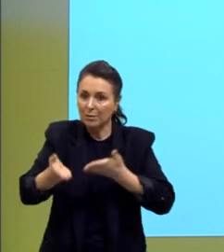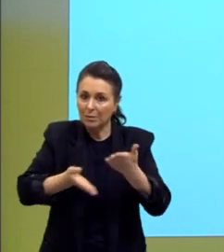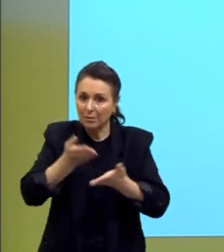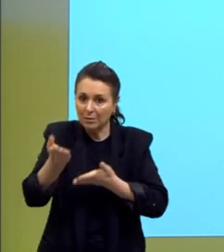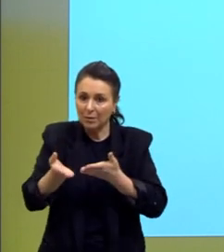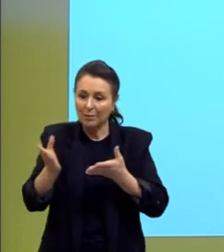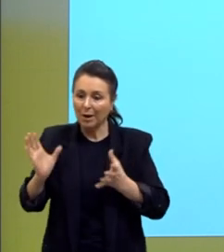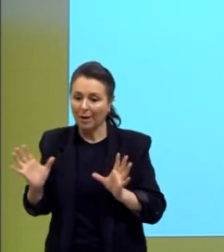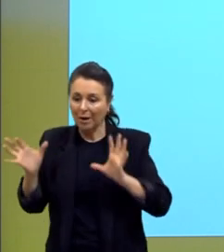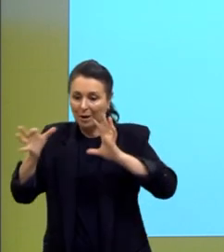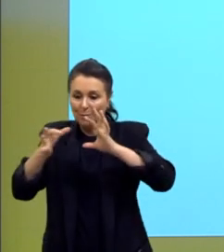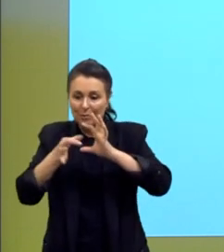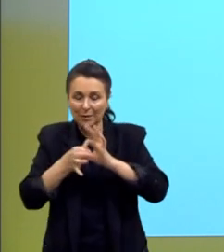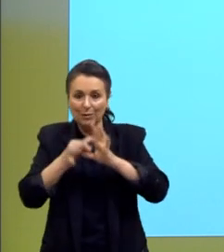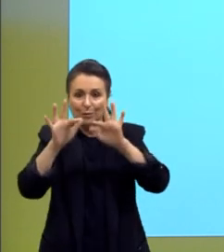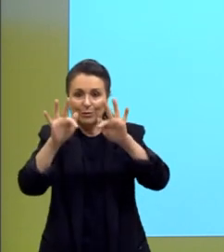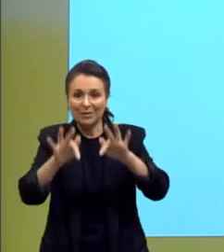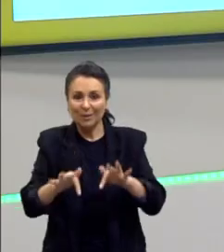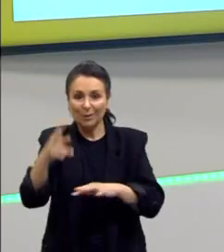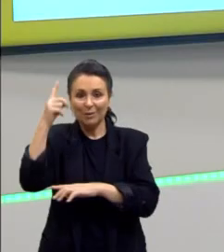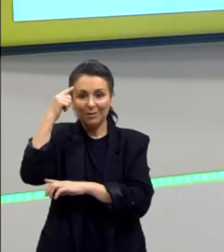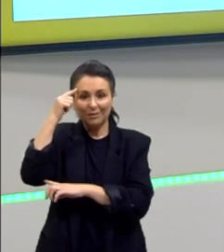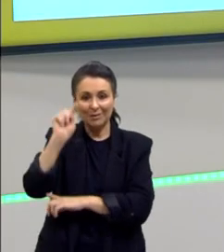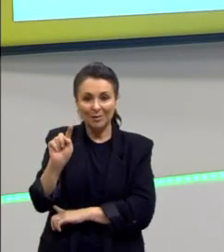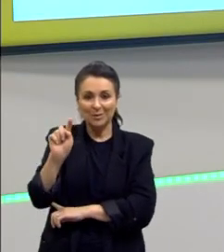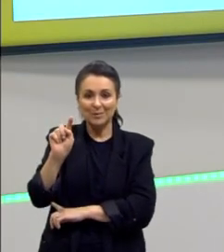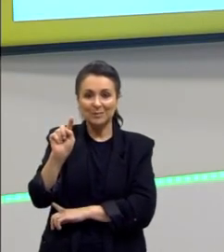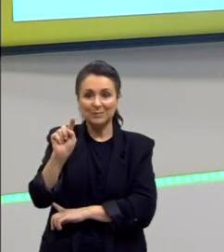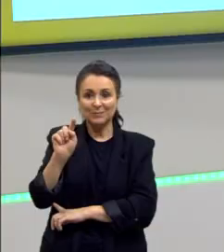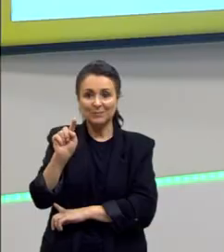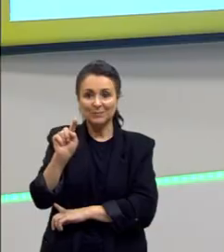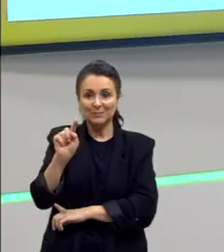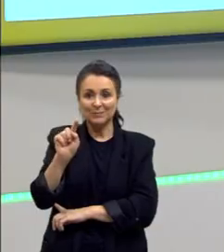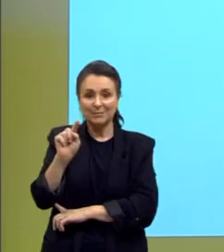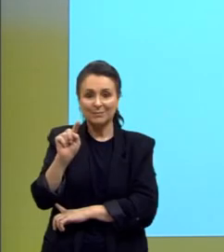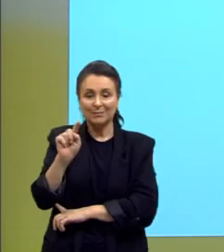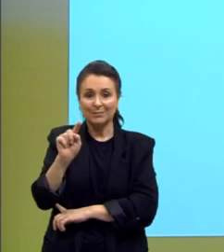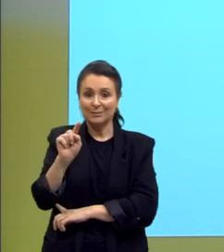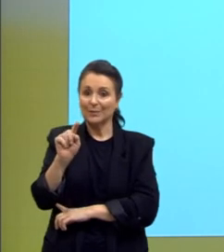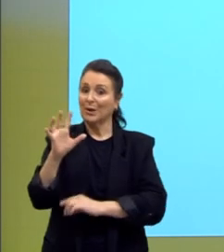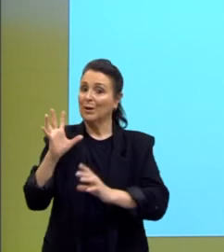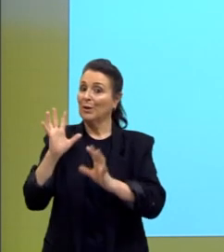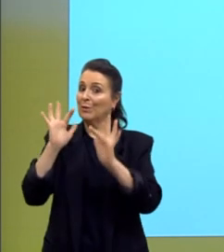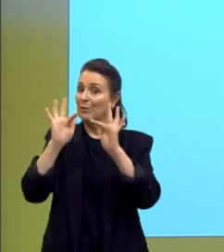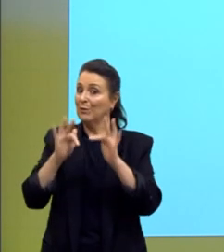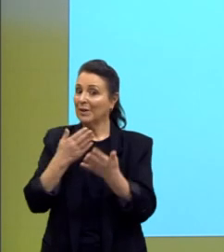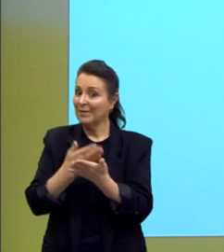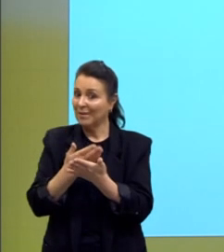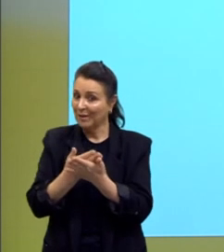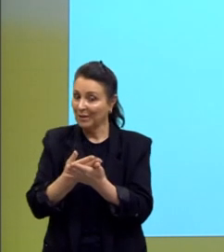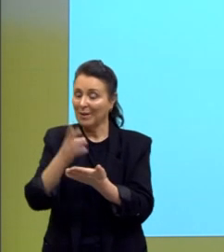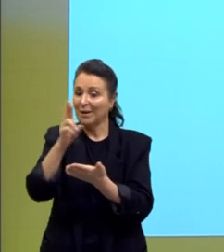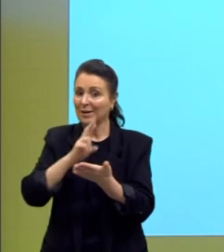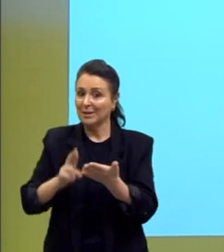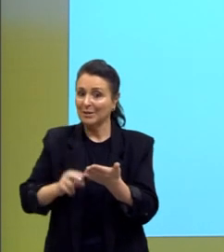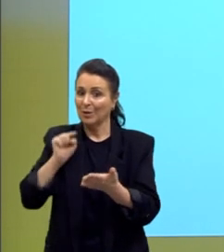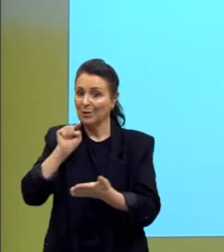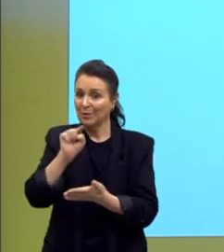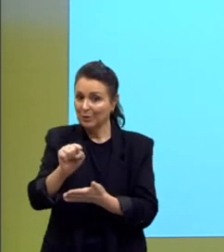amarração de ideias. E nós concluímos a redação nota mil com,